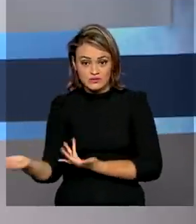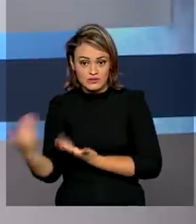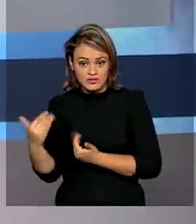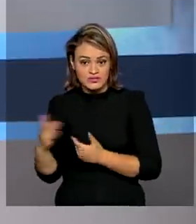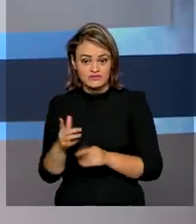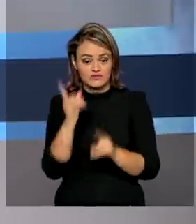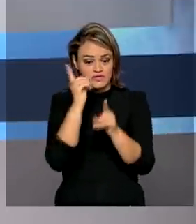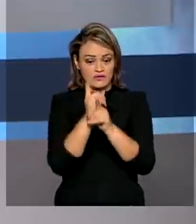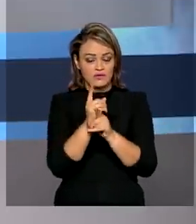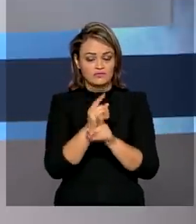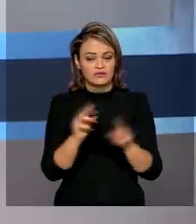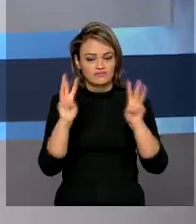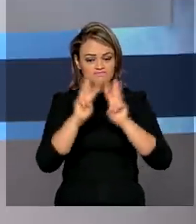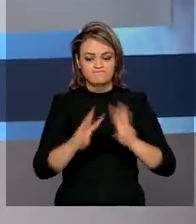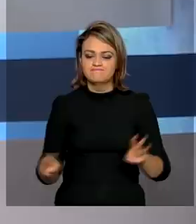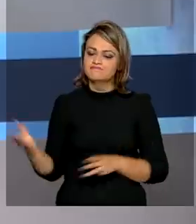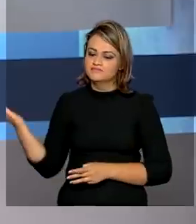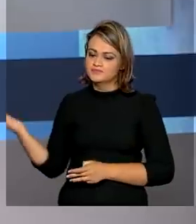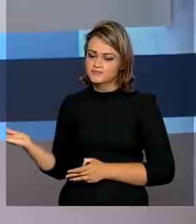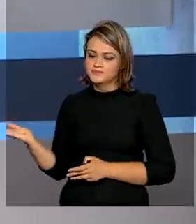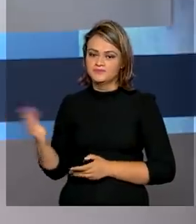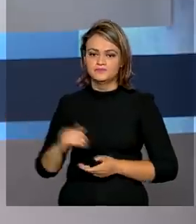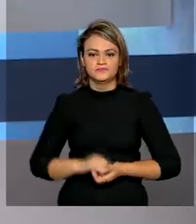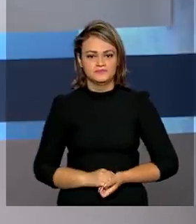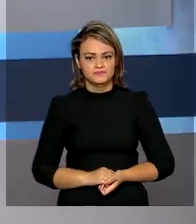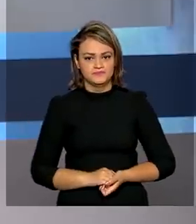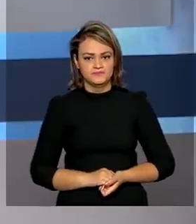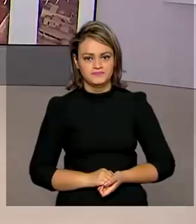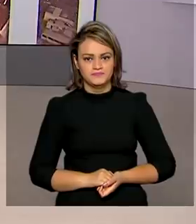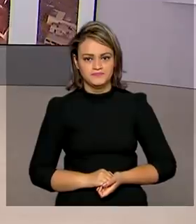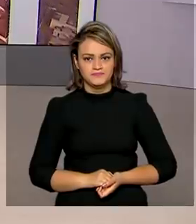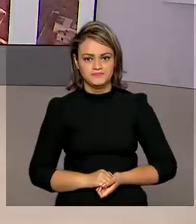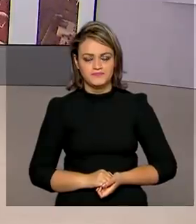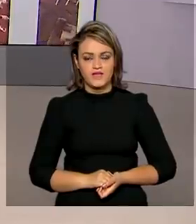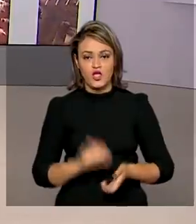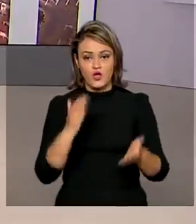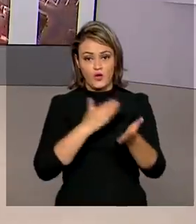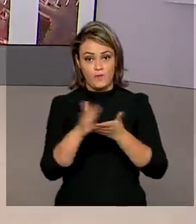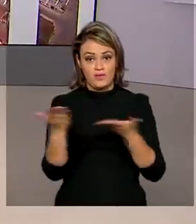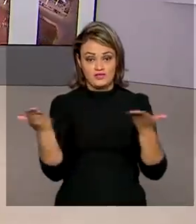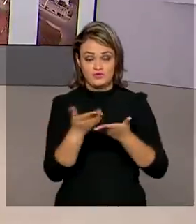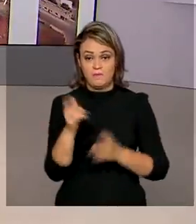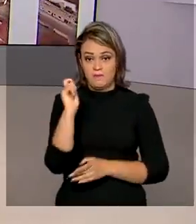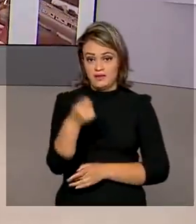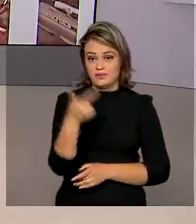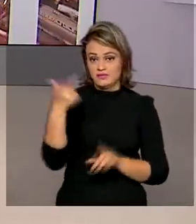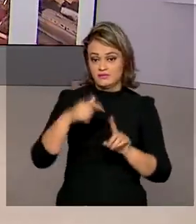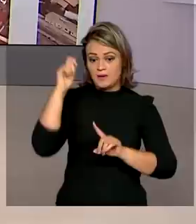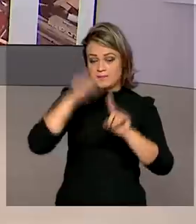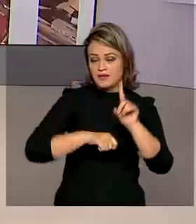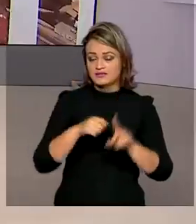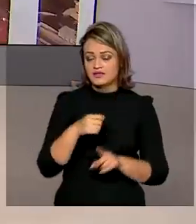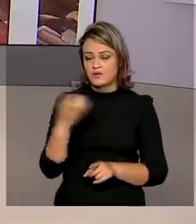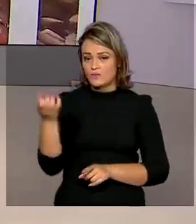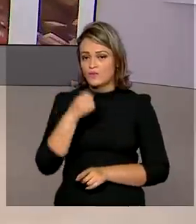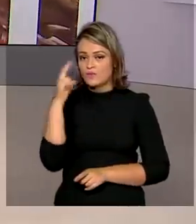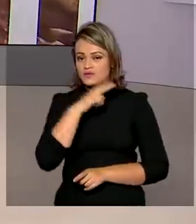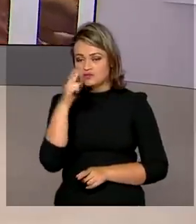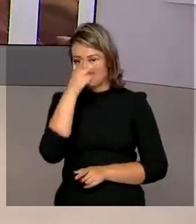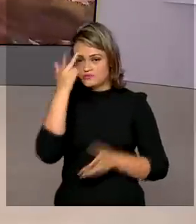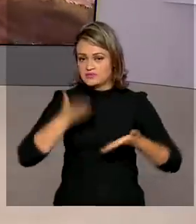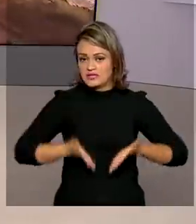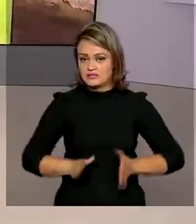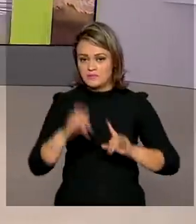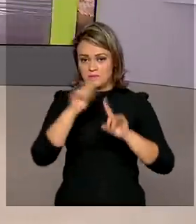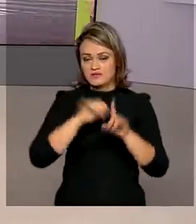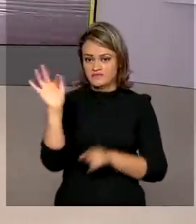está disponível no portal gov.br. Começa hoje o pagamento da segunda parcela do auxílio emergencial para os nascidos